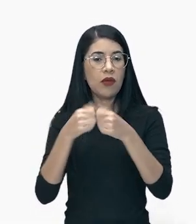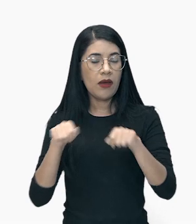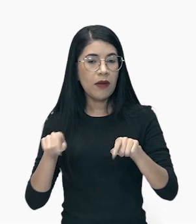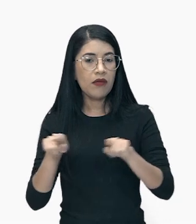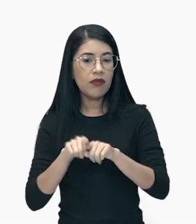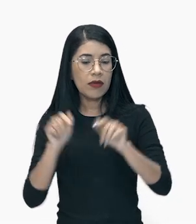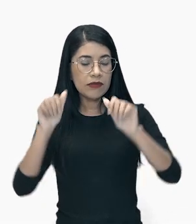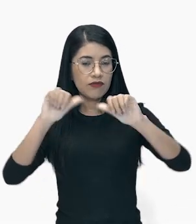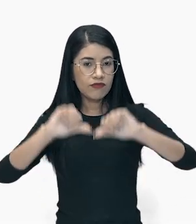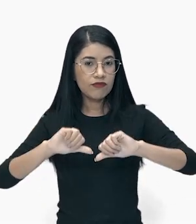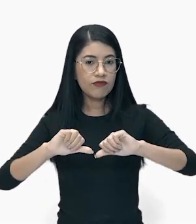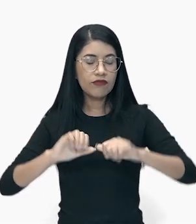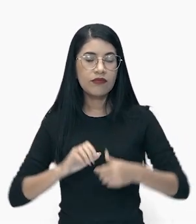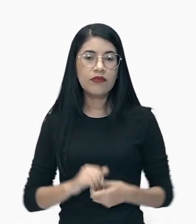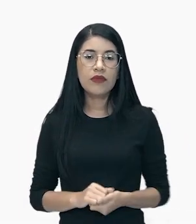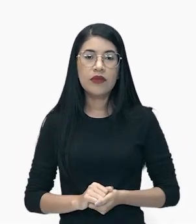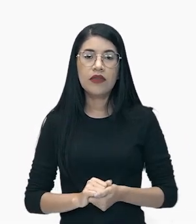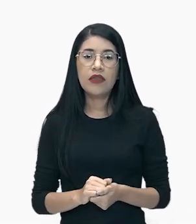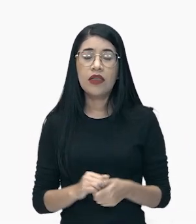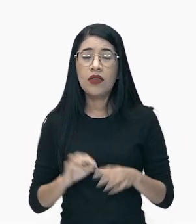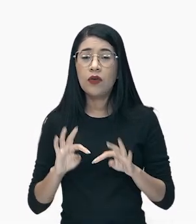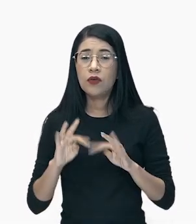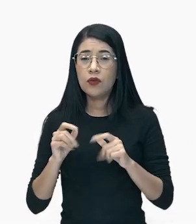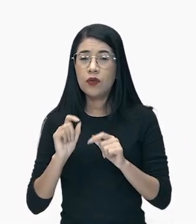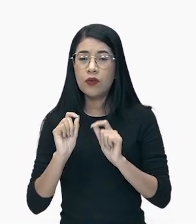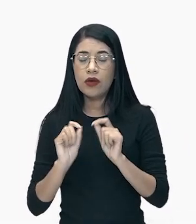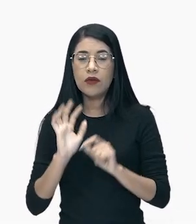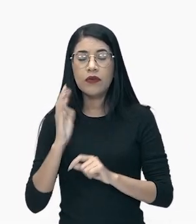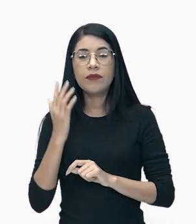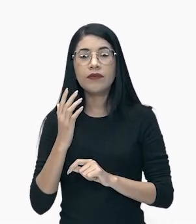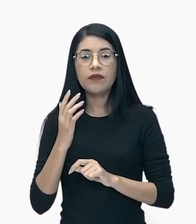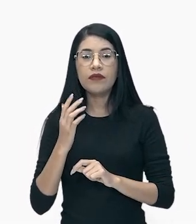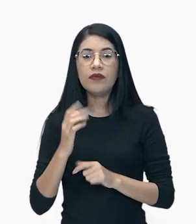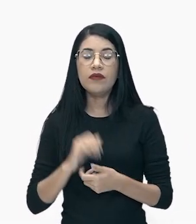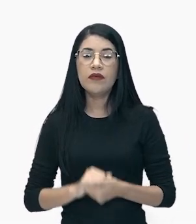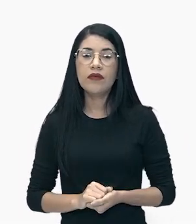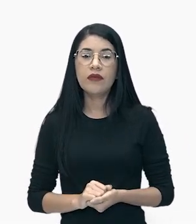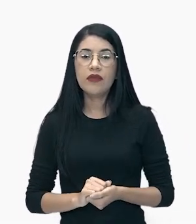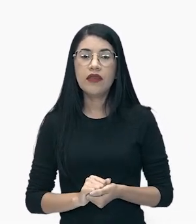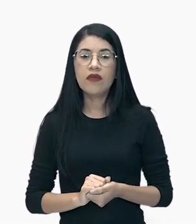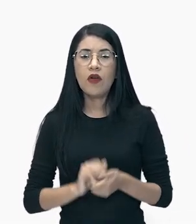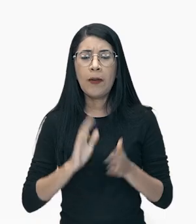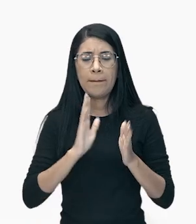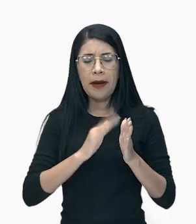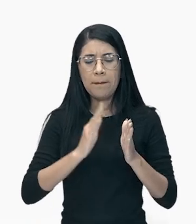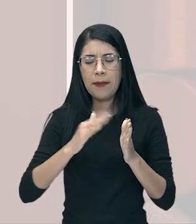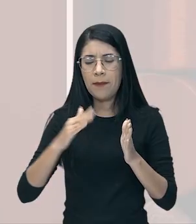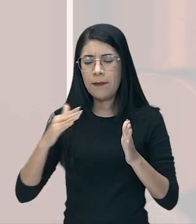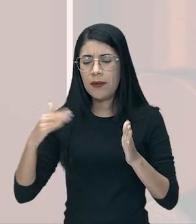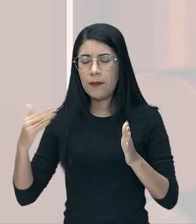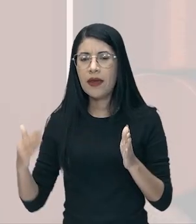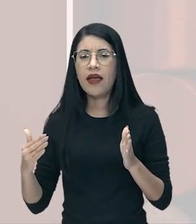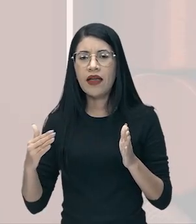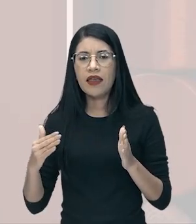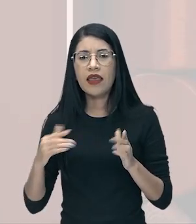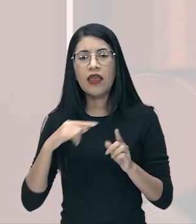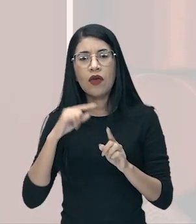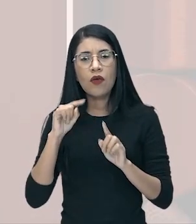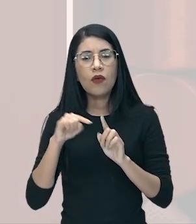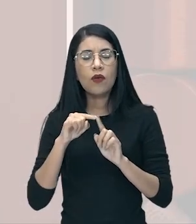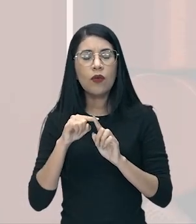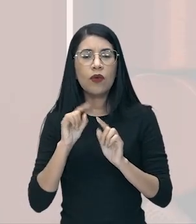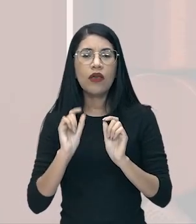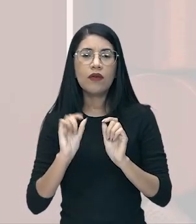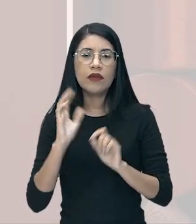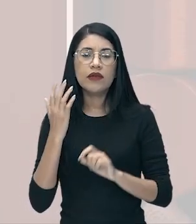gente está vendo que nada é por acaso. A crise de 29 foi uma reação em cadeia, tá, galera? Que culminou com uma